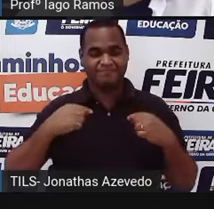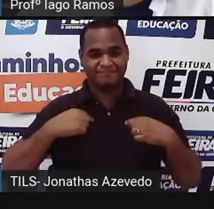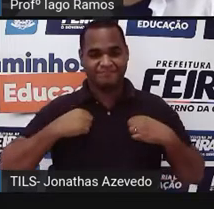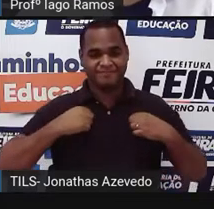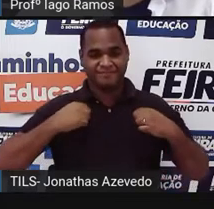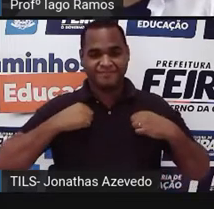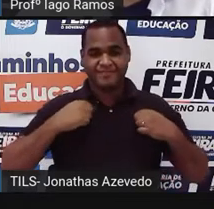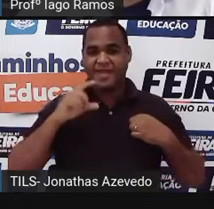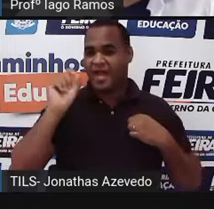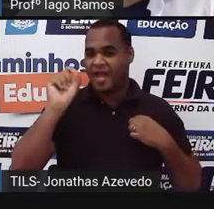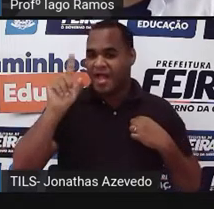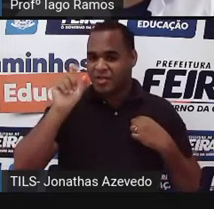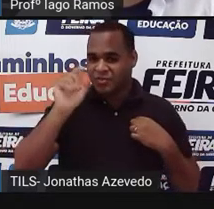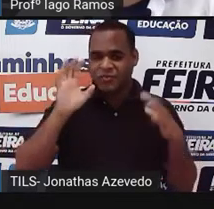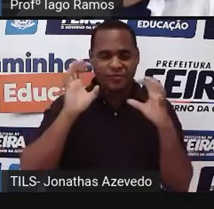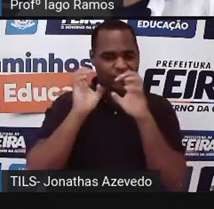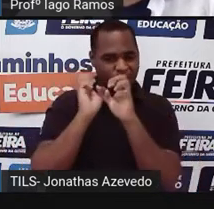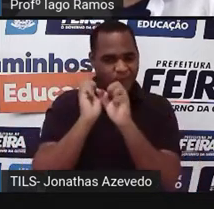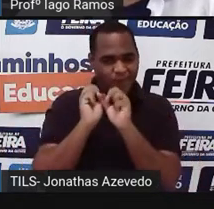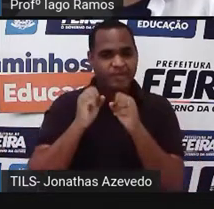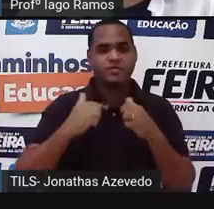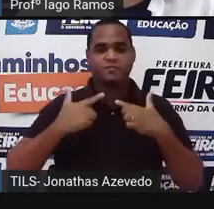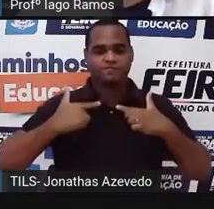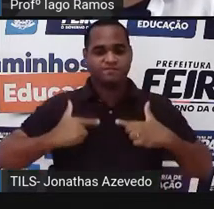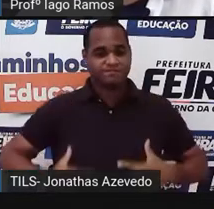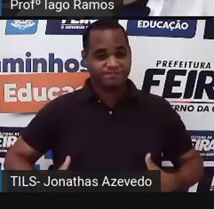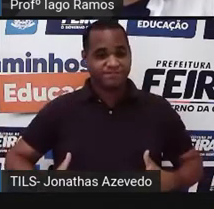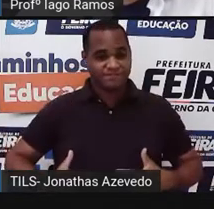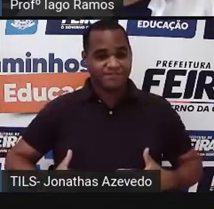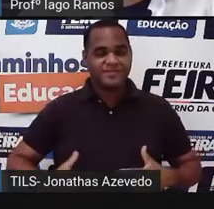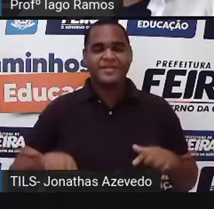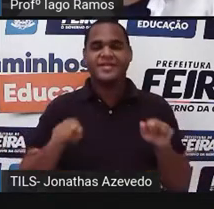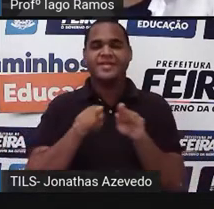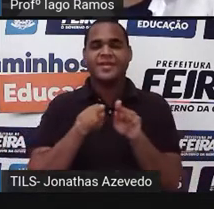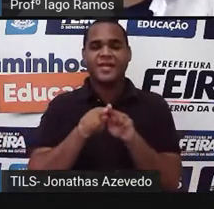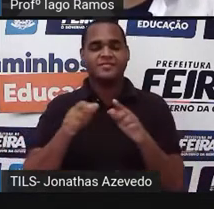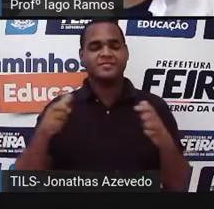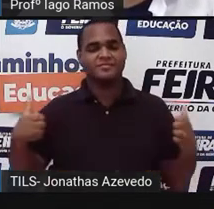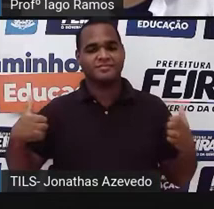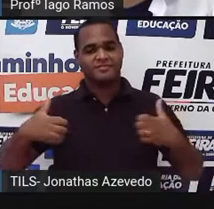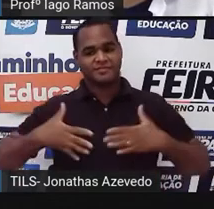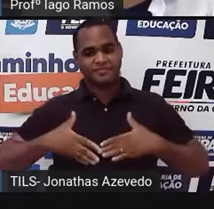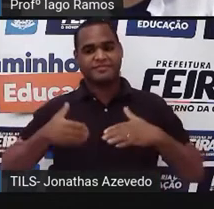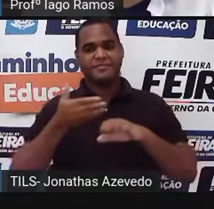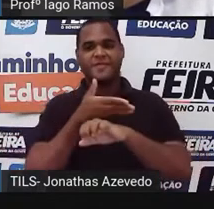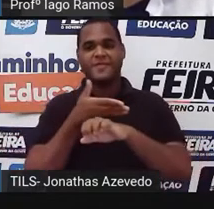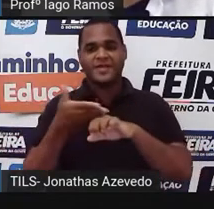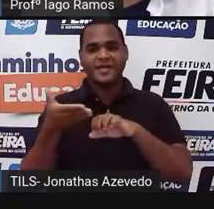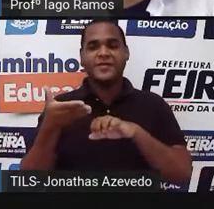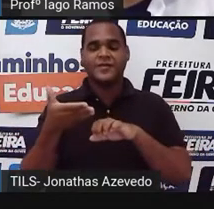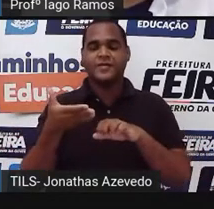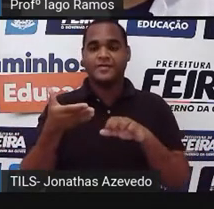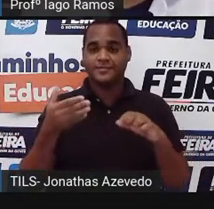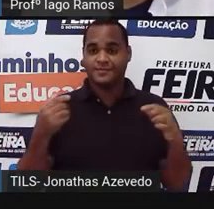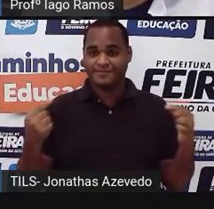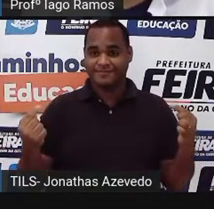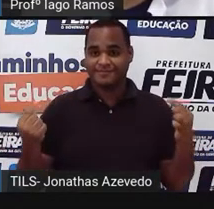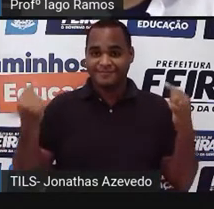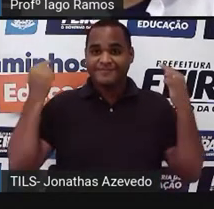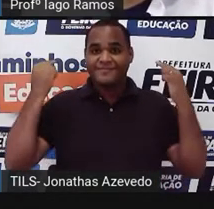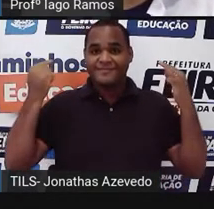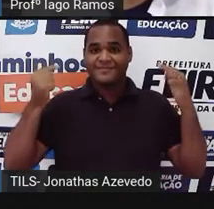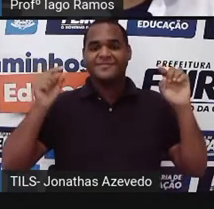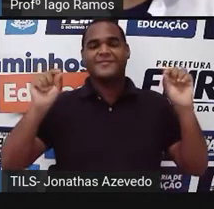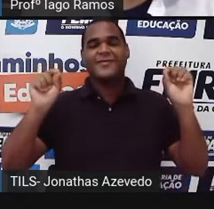camisa azul marinho, sem estampas, tá bom? Por cima estou vestindo um jaleco branco e aqui atrás de mim,